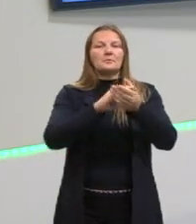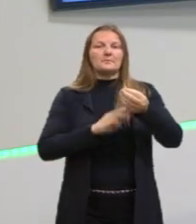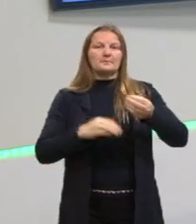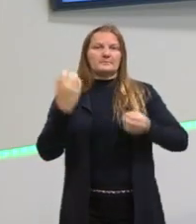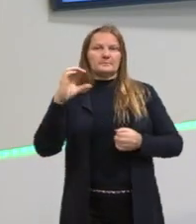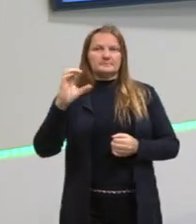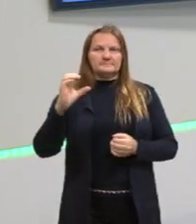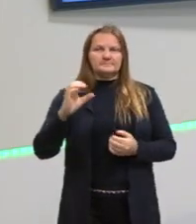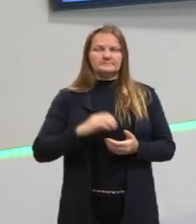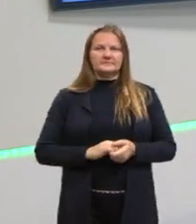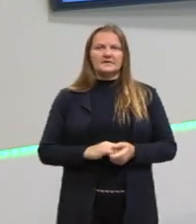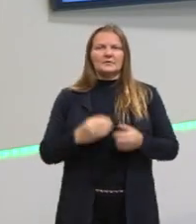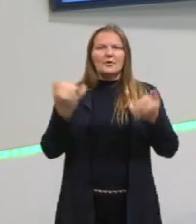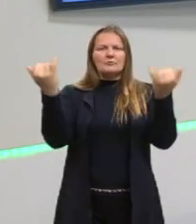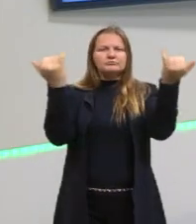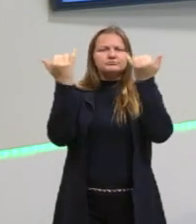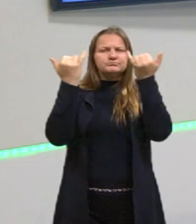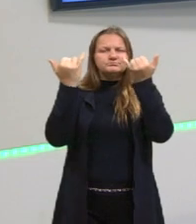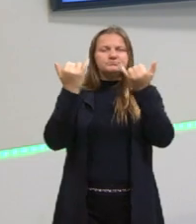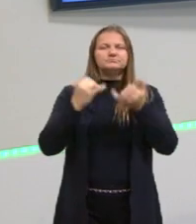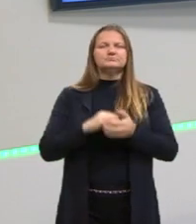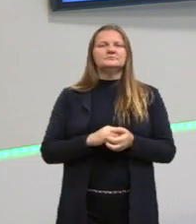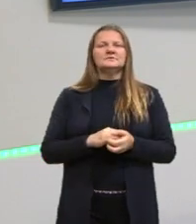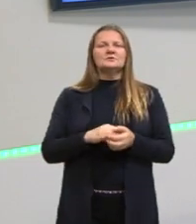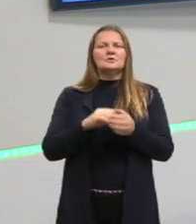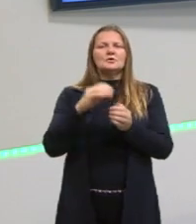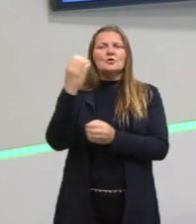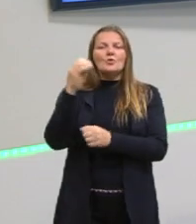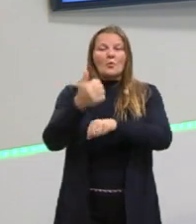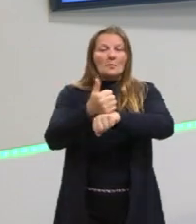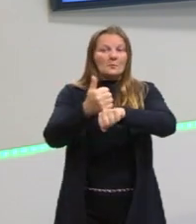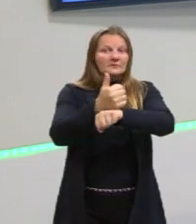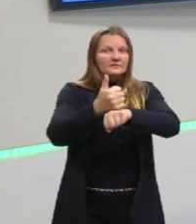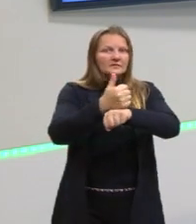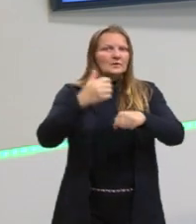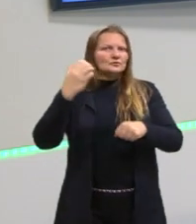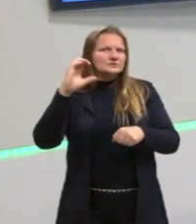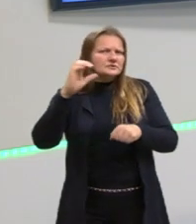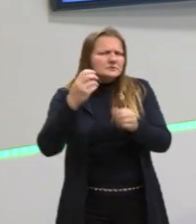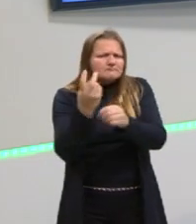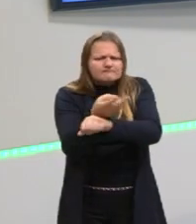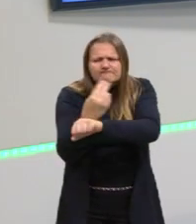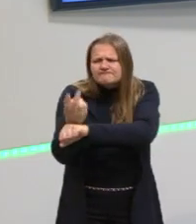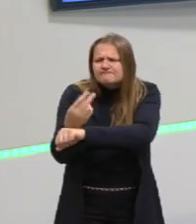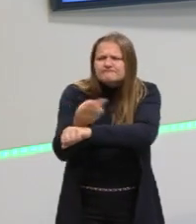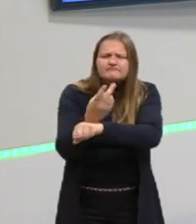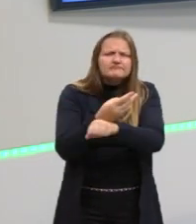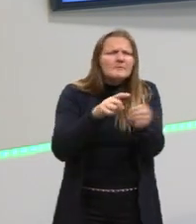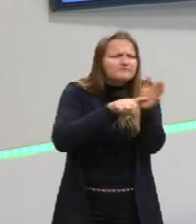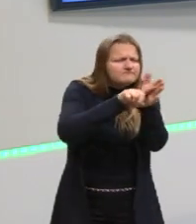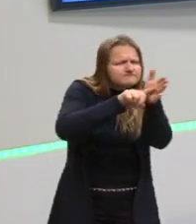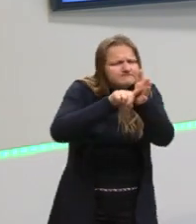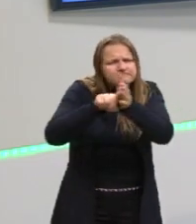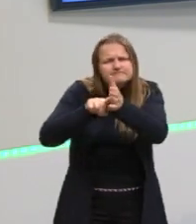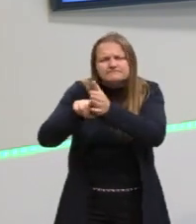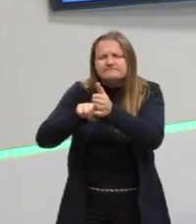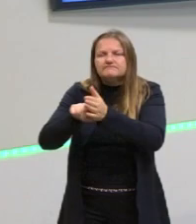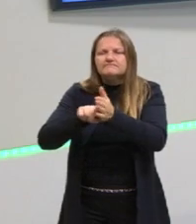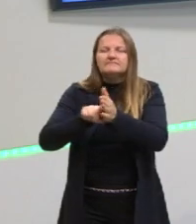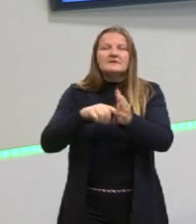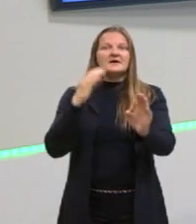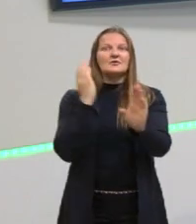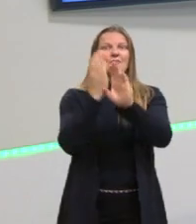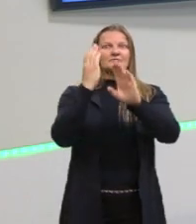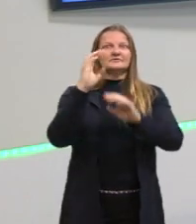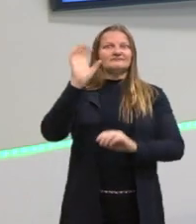enunciado de um problema. O cientista expõe um problema e busca soluções. Por exemplo, o problema que nós referimos